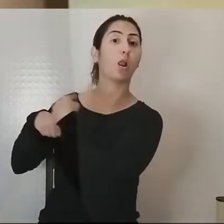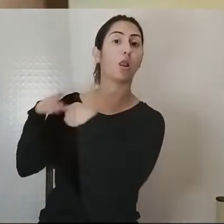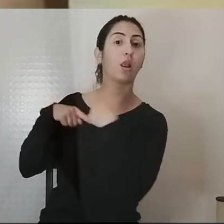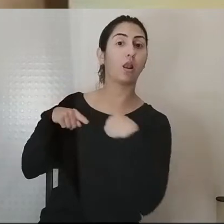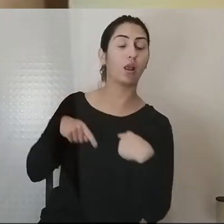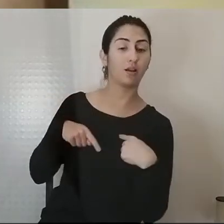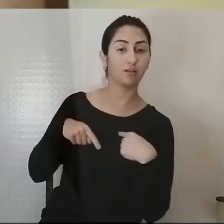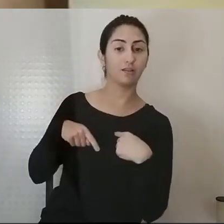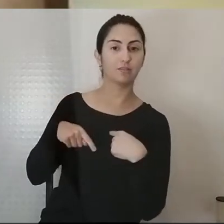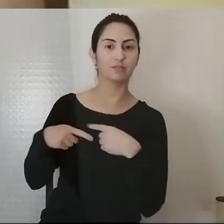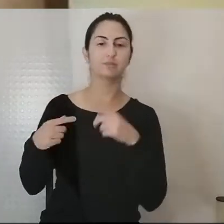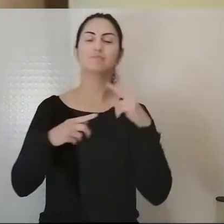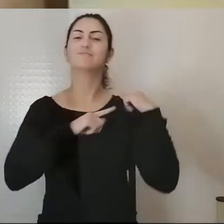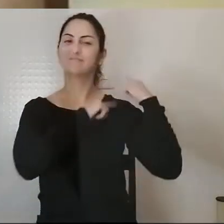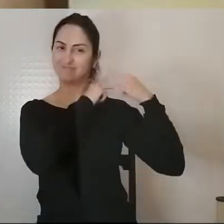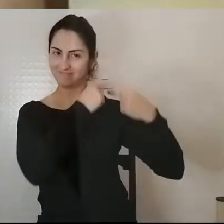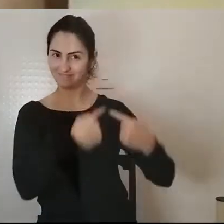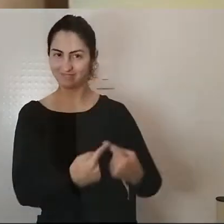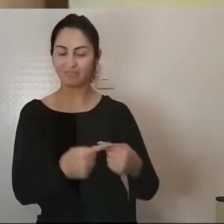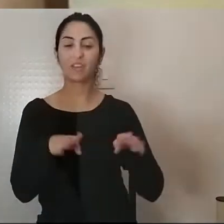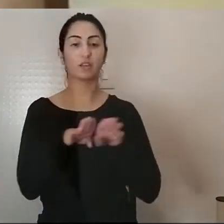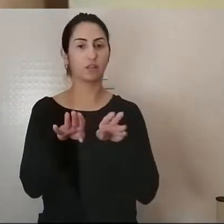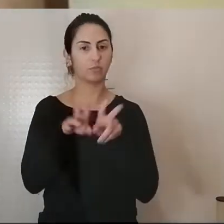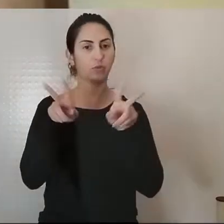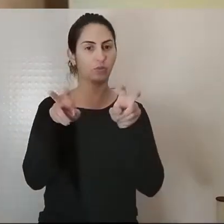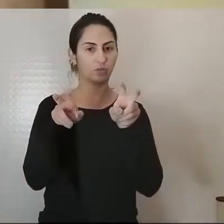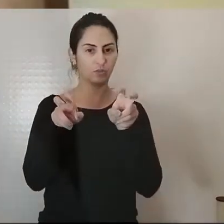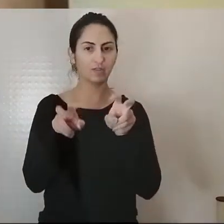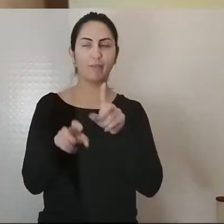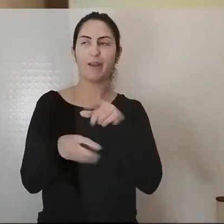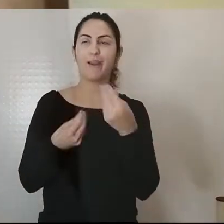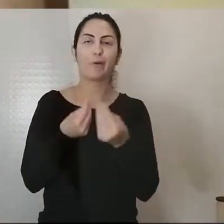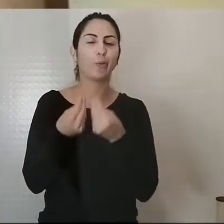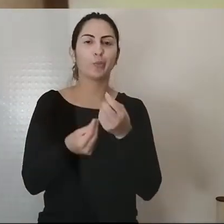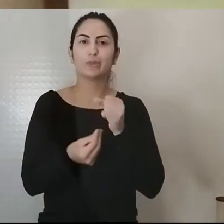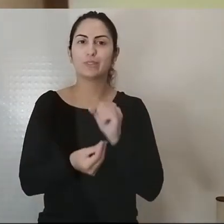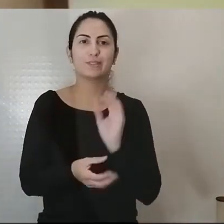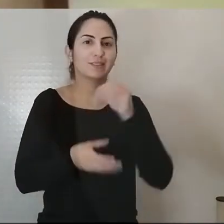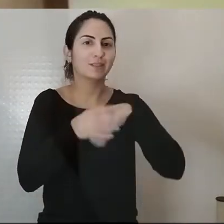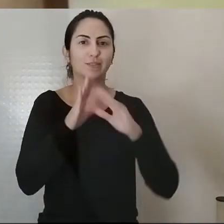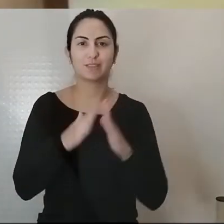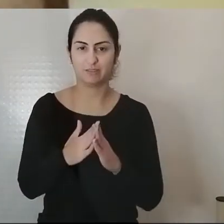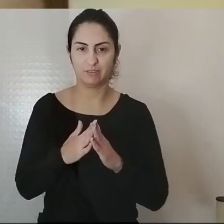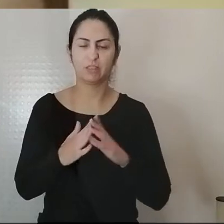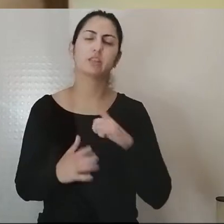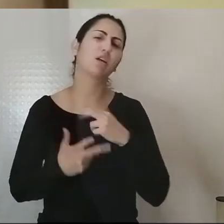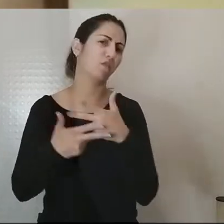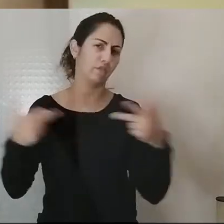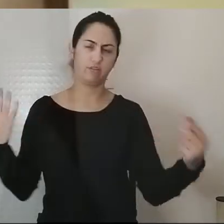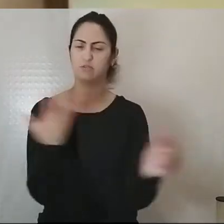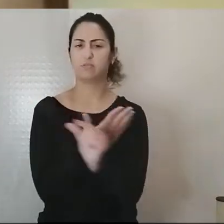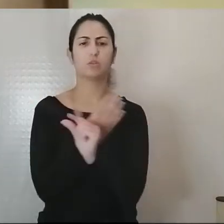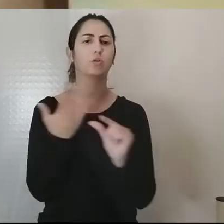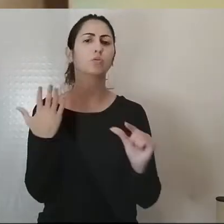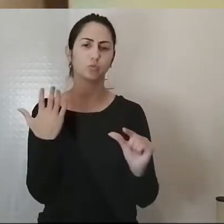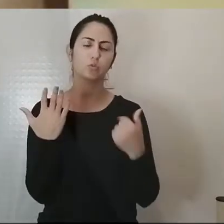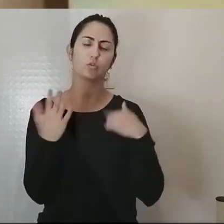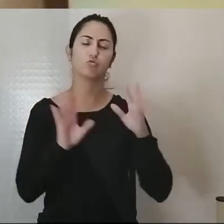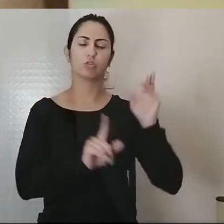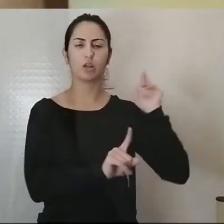assunto ainda precisa de ser devidamente investigado. Existem vários autores, como eu fiz referência a alguns deles